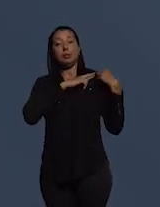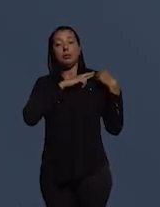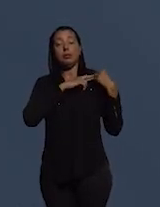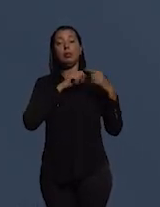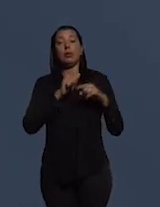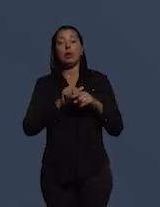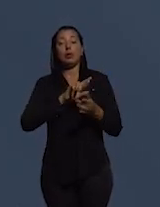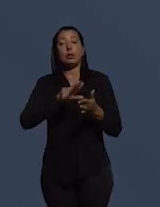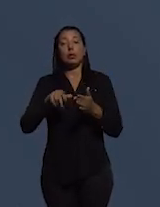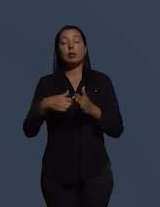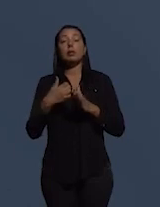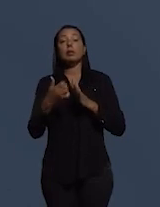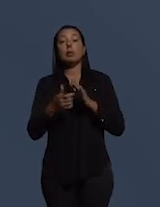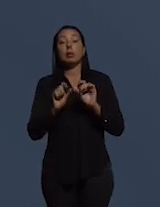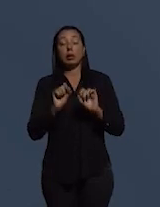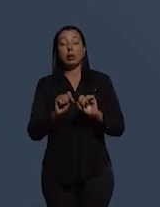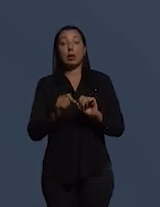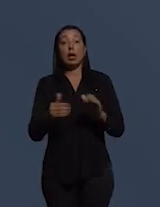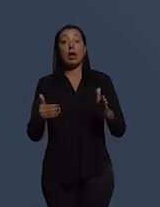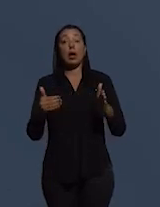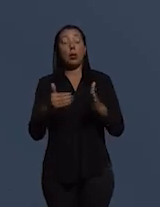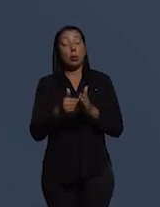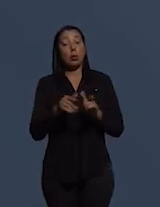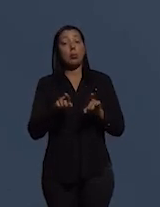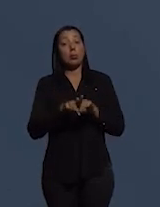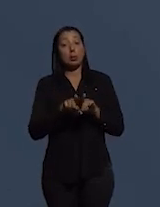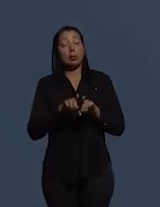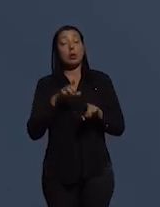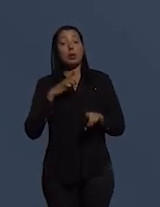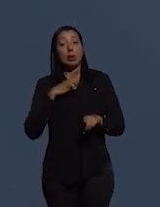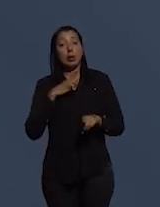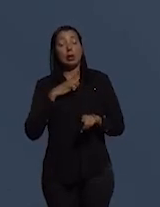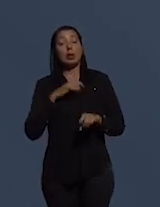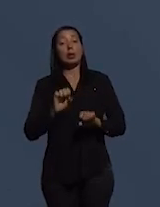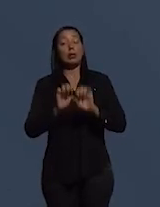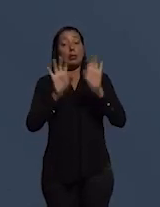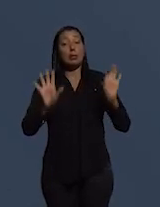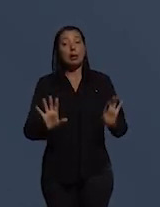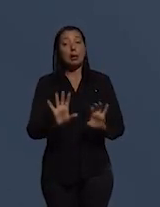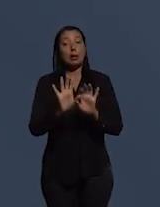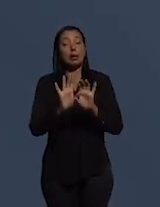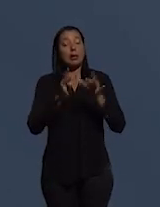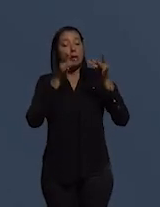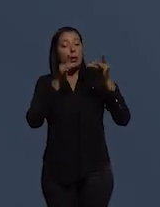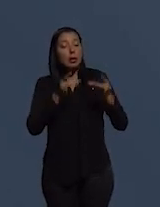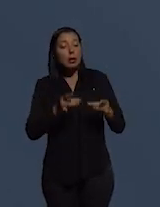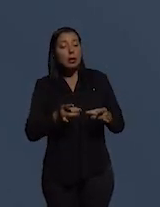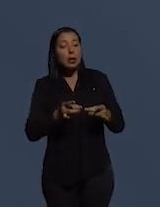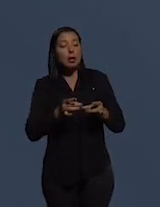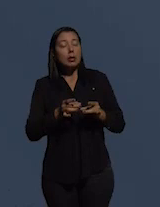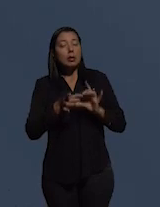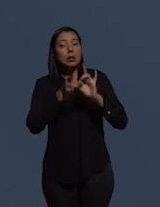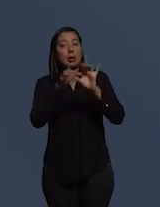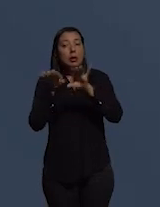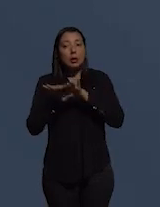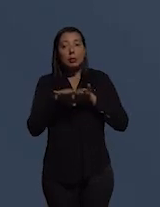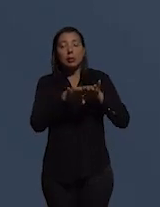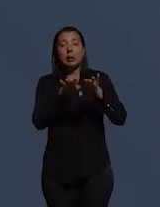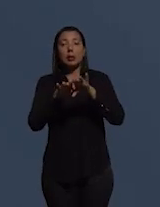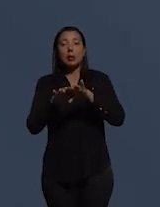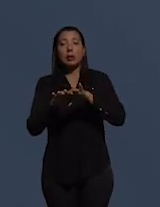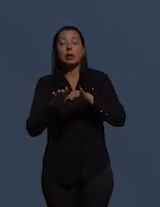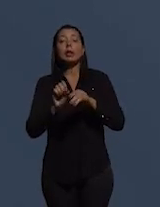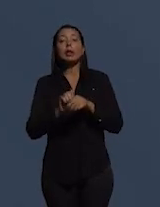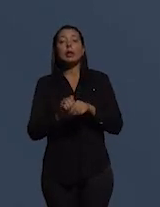dirigentes? A última questão, e tem um painel específico sobre isso, democracia e corrupção,